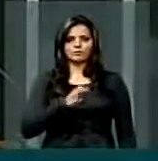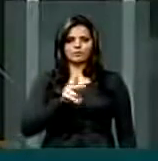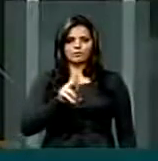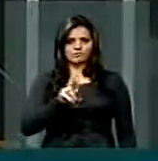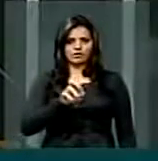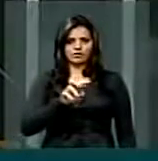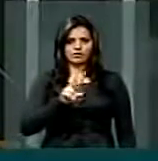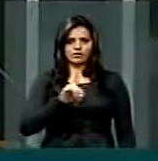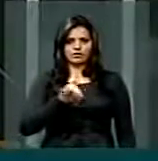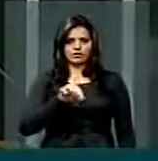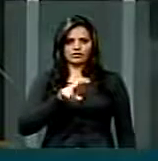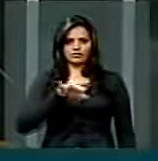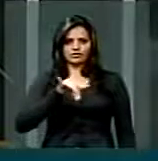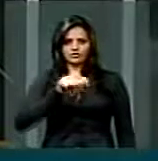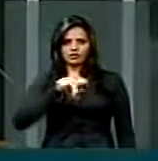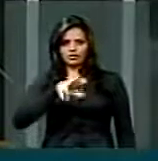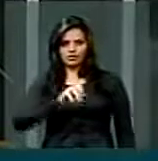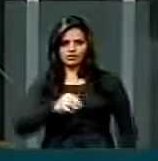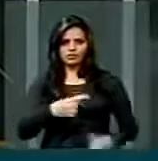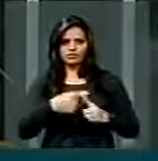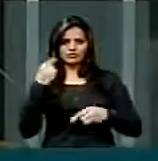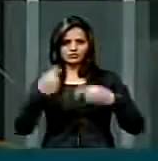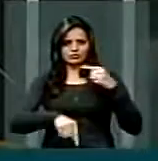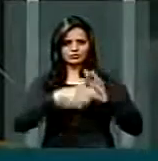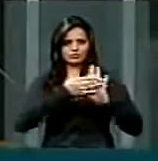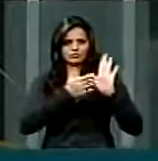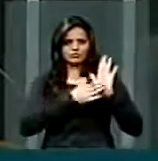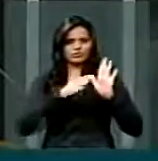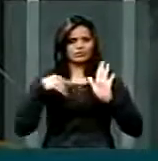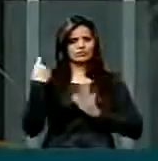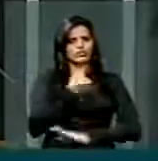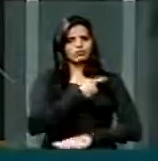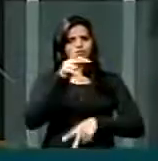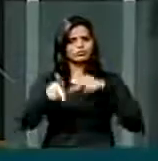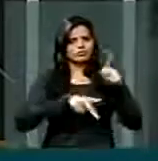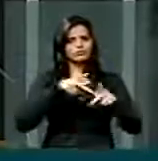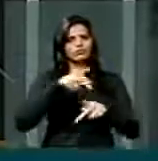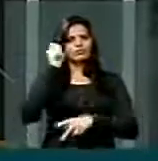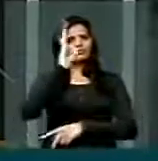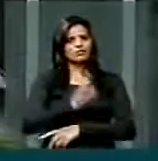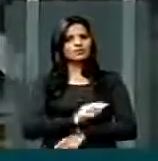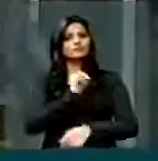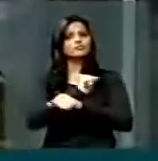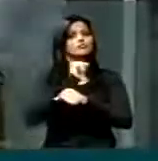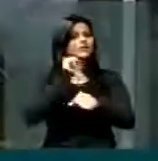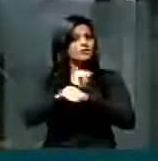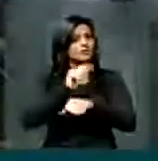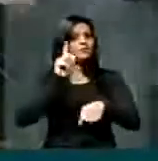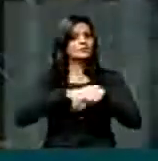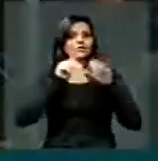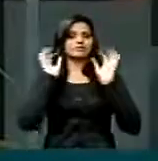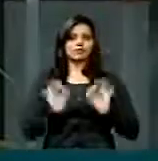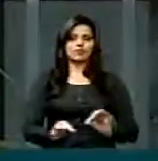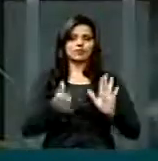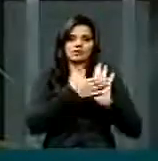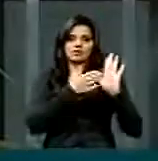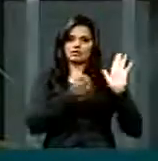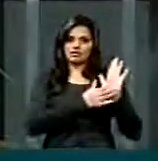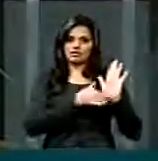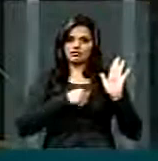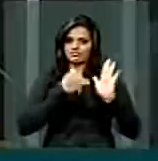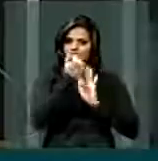pauta que todos os brasileiros estão esperando por esse momento. Esta matéria está pronta,